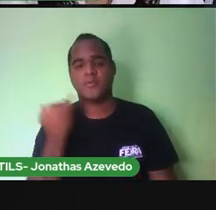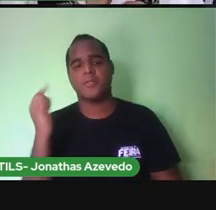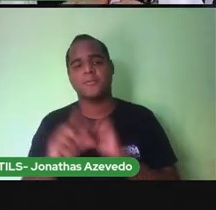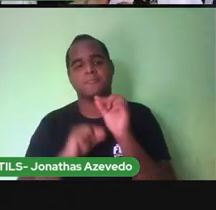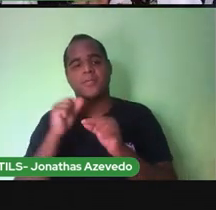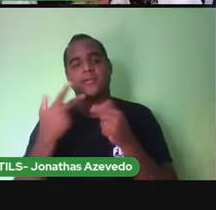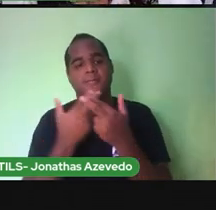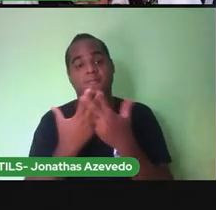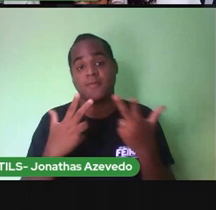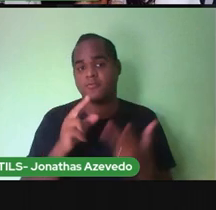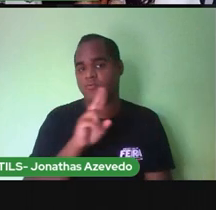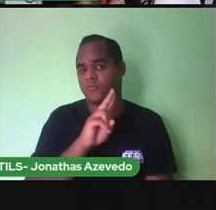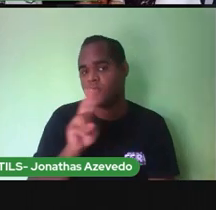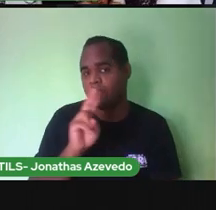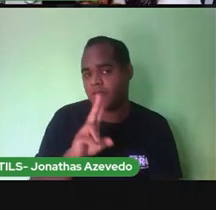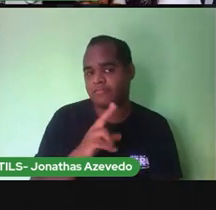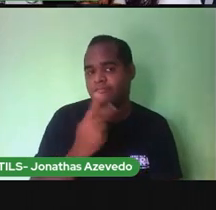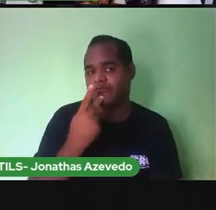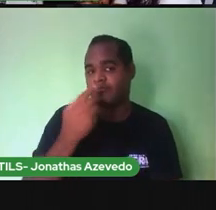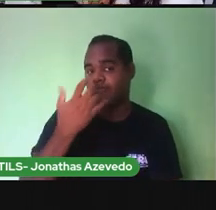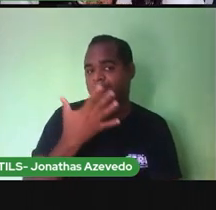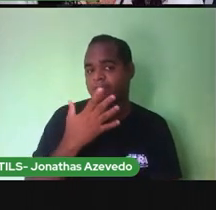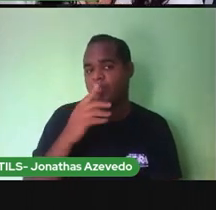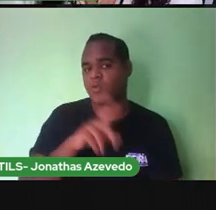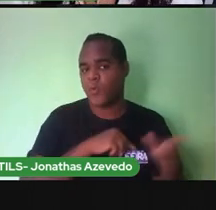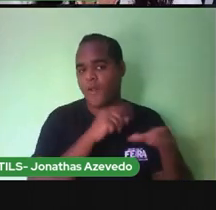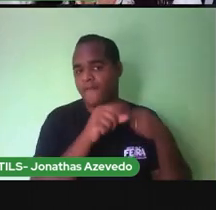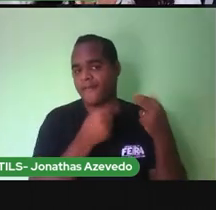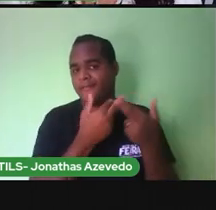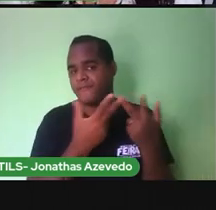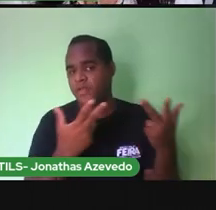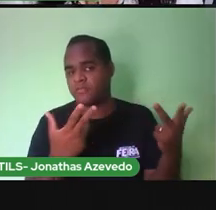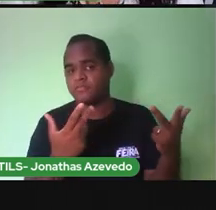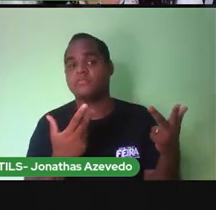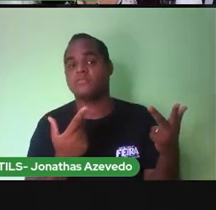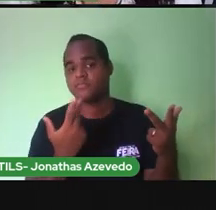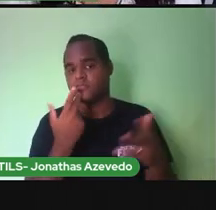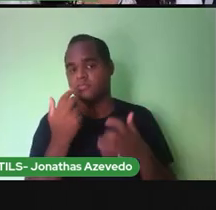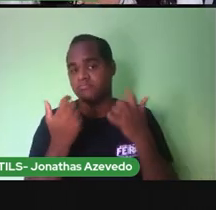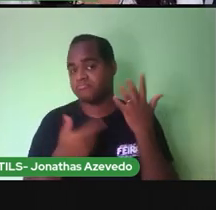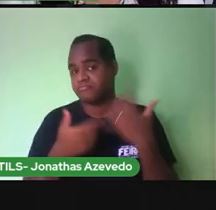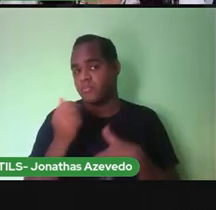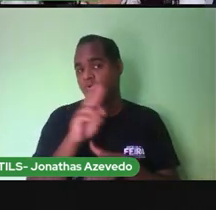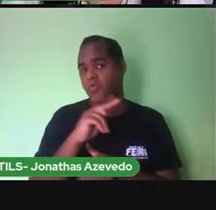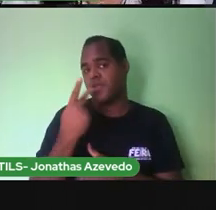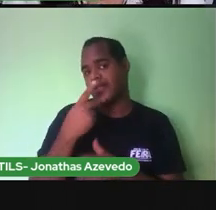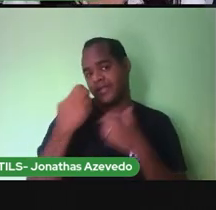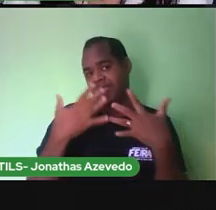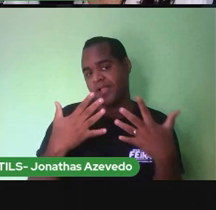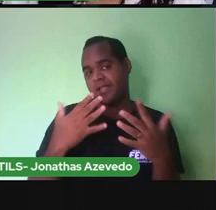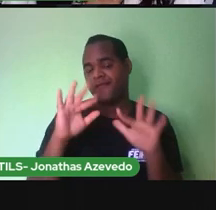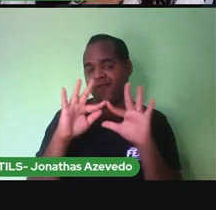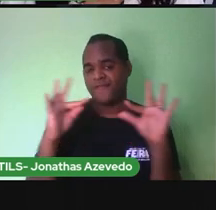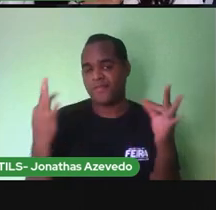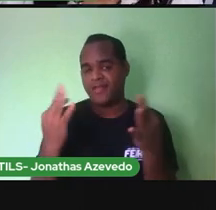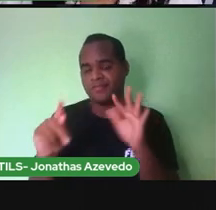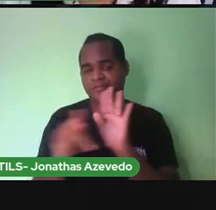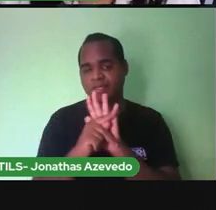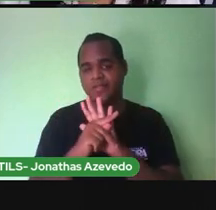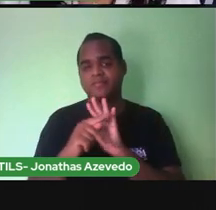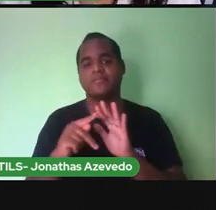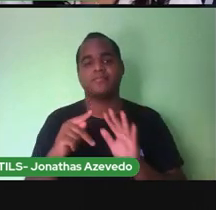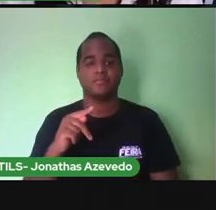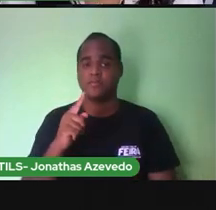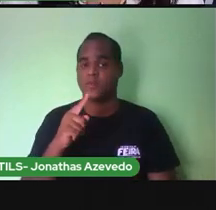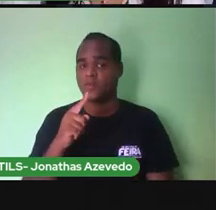o nome que escolheram para nós e carrega o nome da nossa família. E nós já estudamos